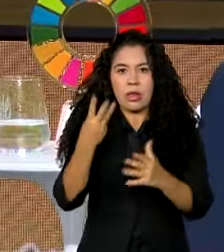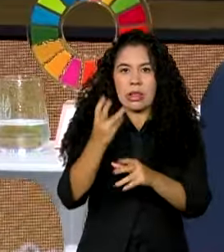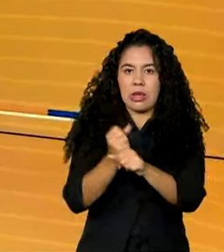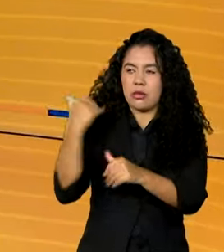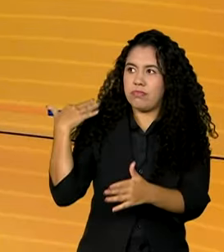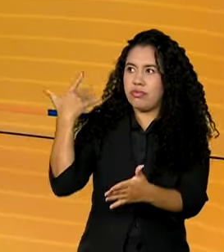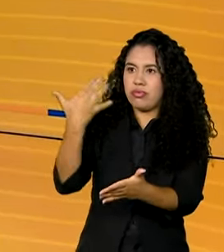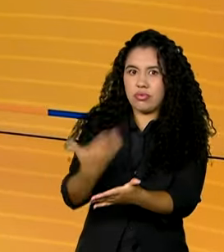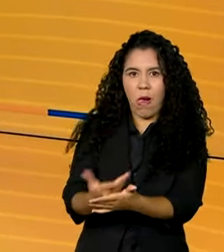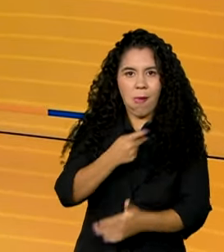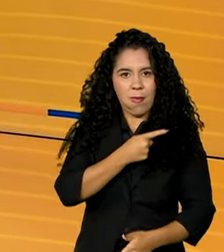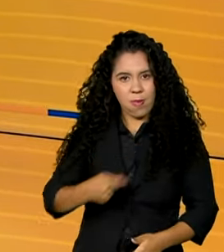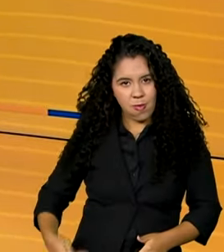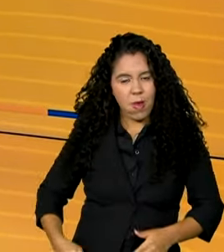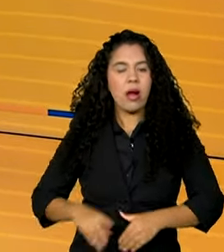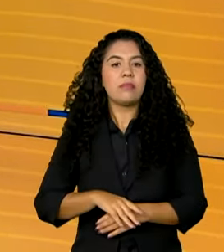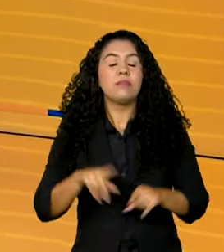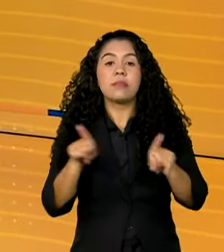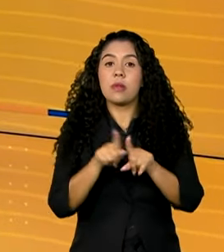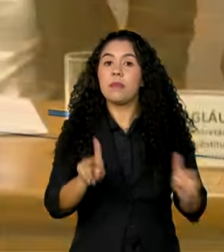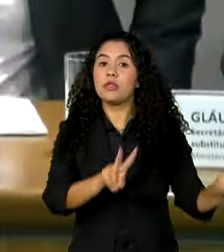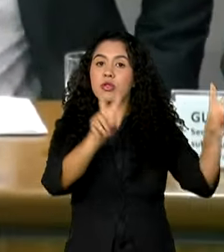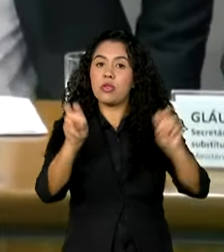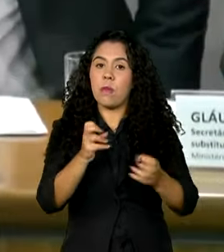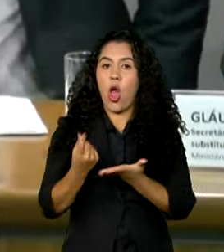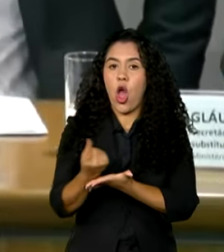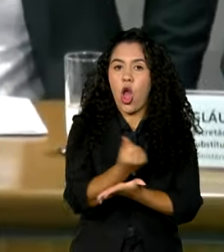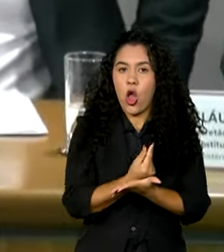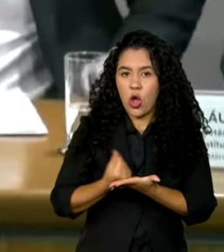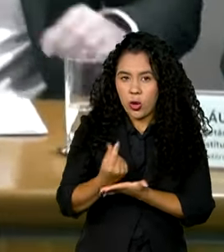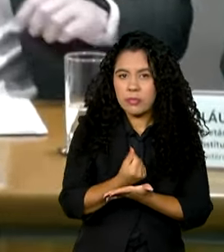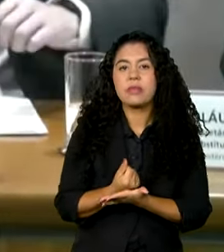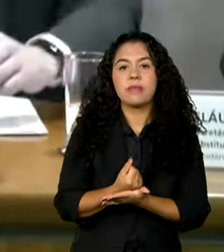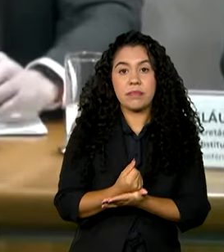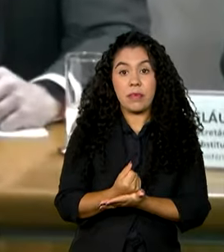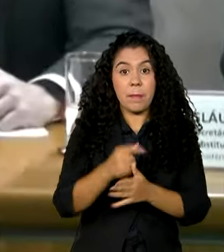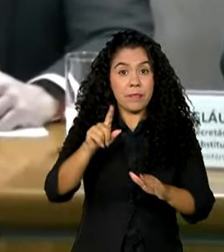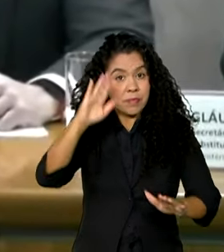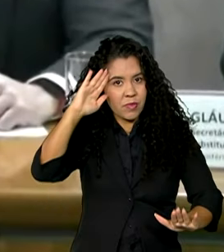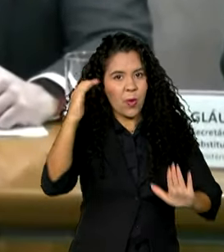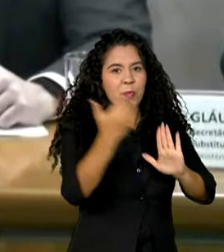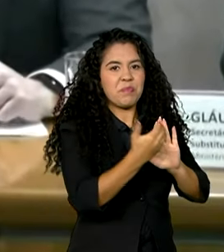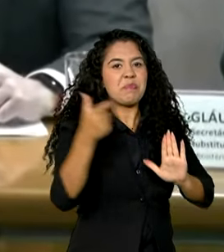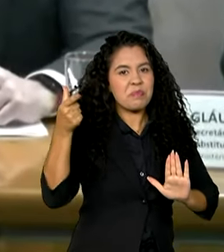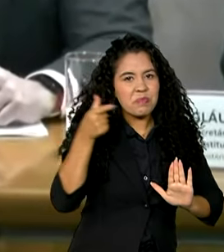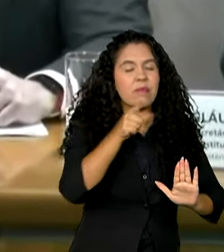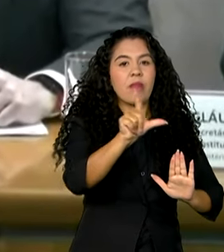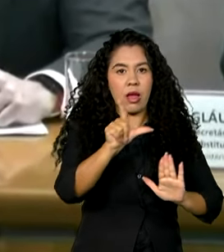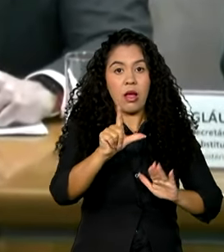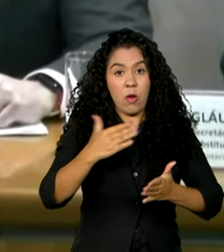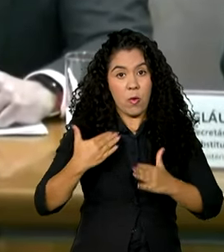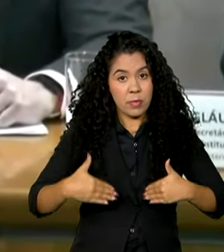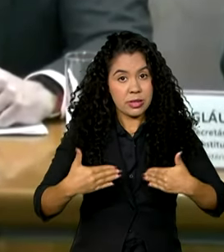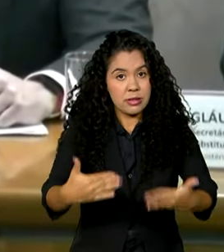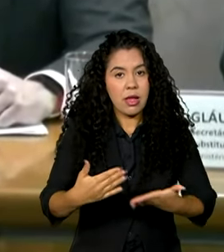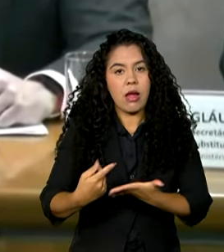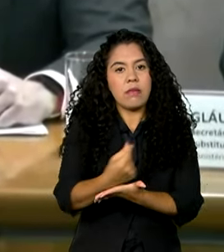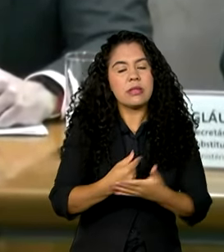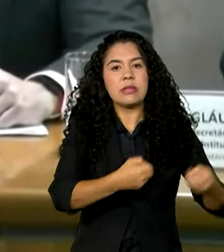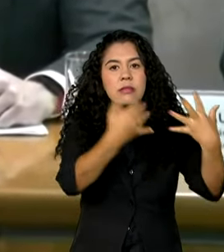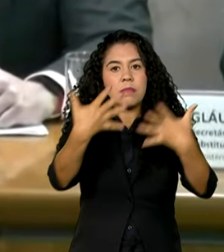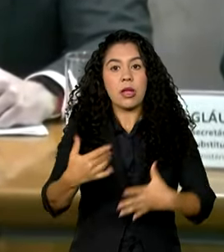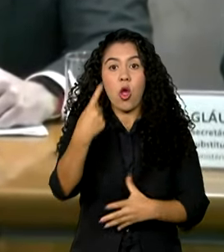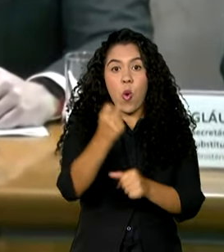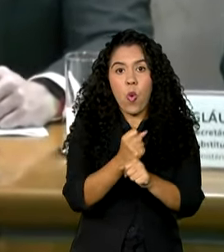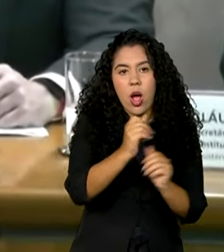mandatos. Economia, meta fiscal deste ano será cumprida. De acordo com o Ministério da Fazenda, em um ano a